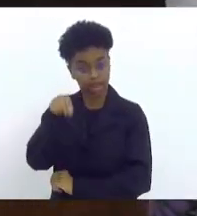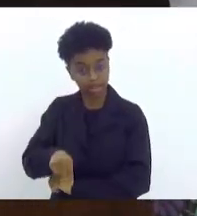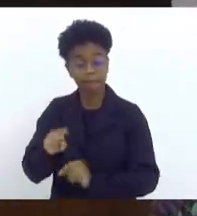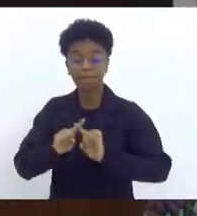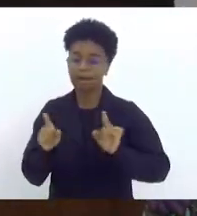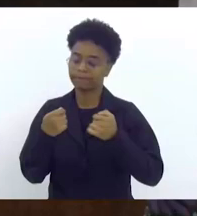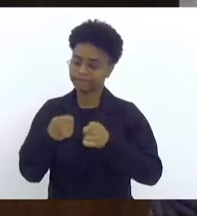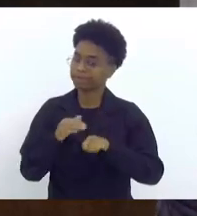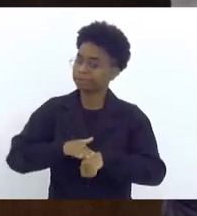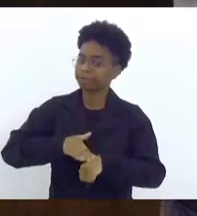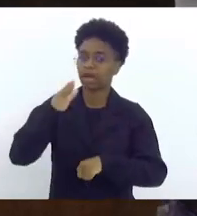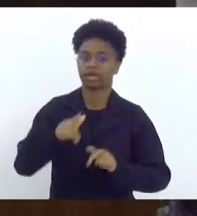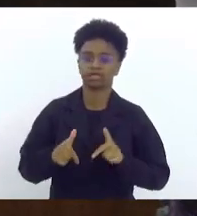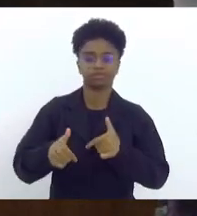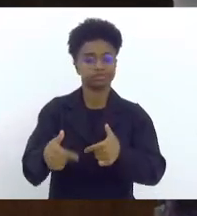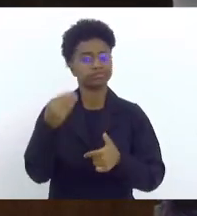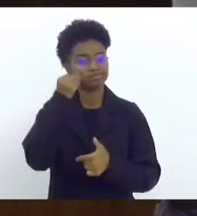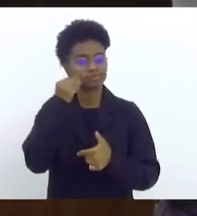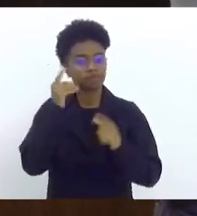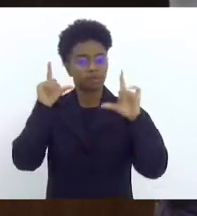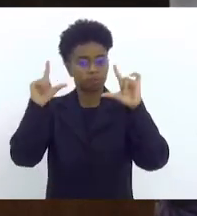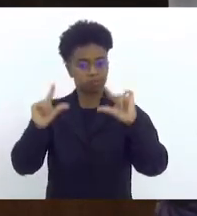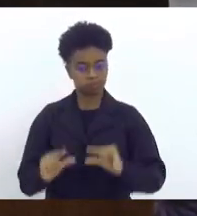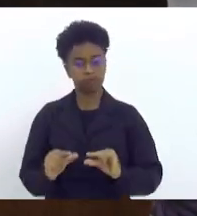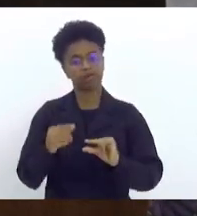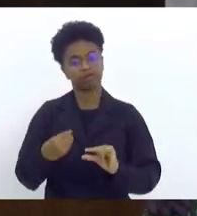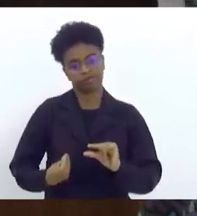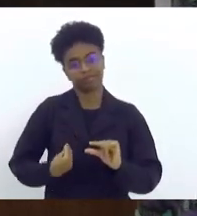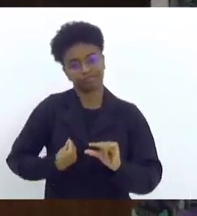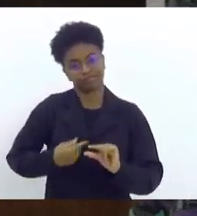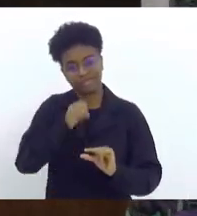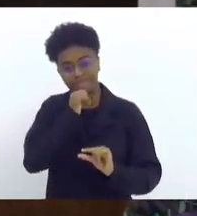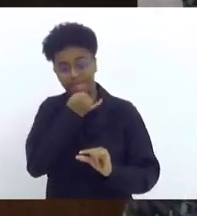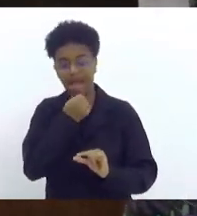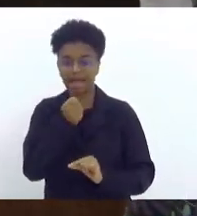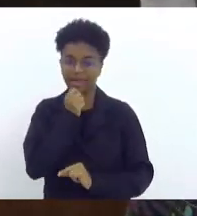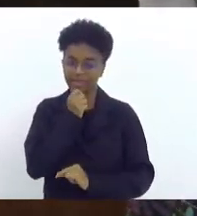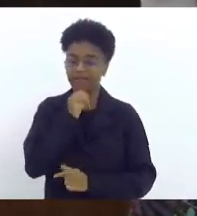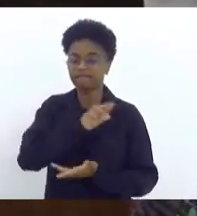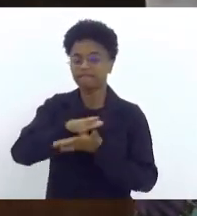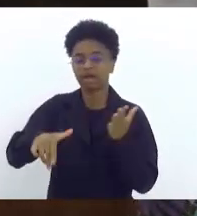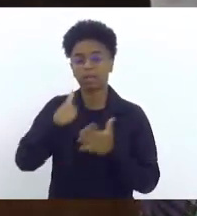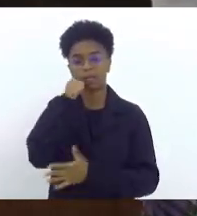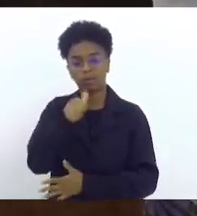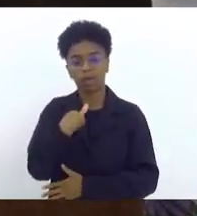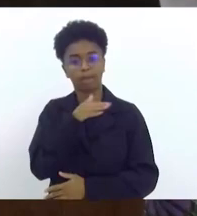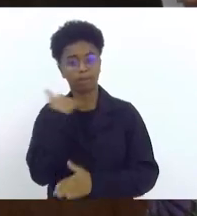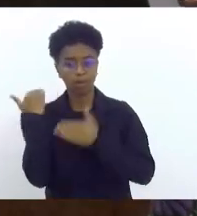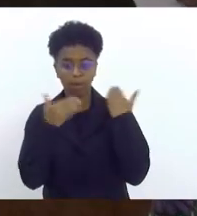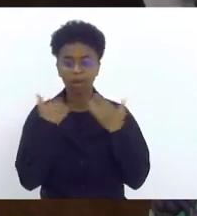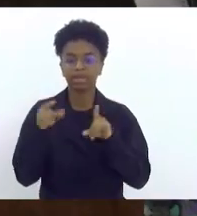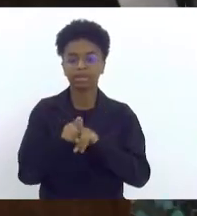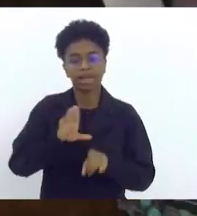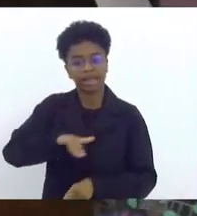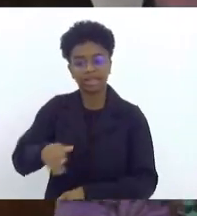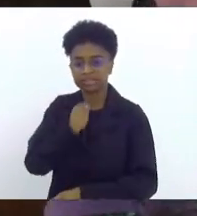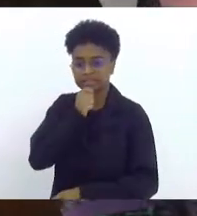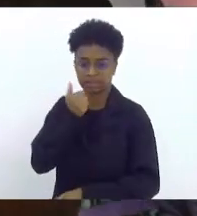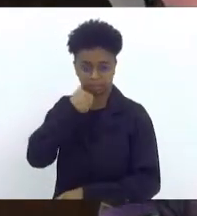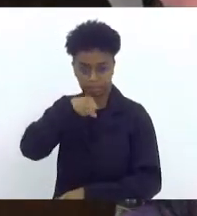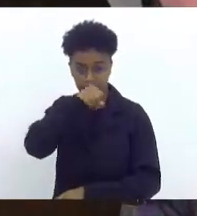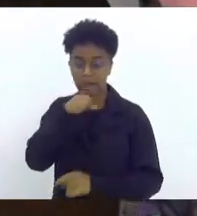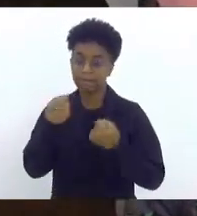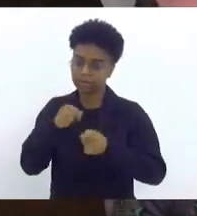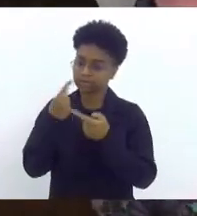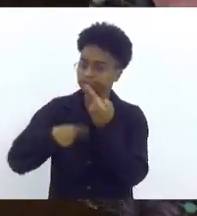mais medidas para que essa triste realidade que ainda vitima muitas mulheres, deixa crianças órfãs, seja superada no